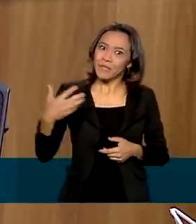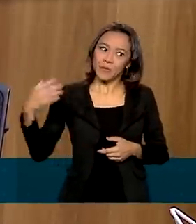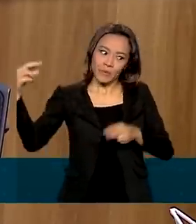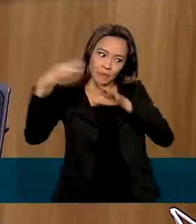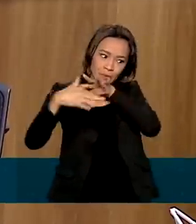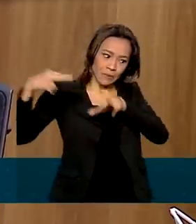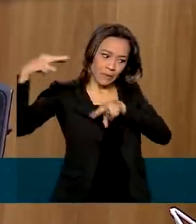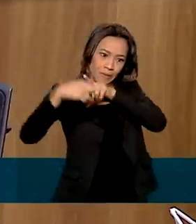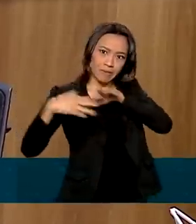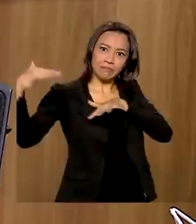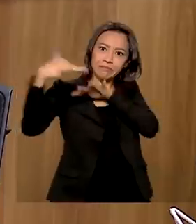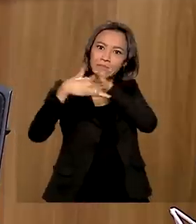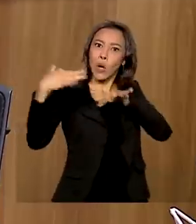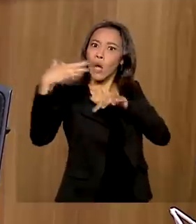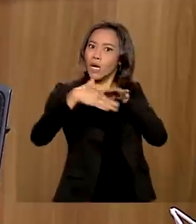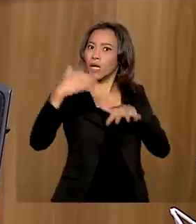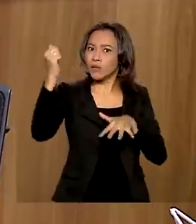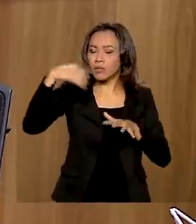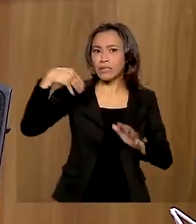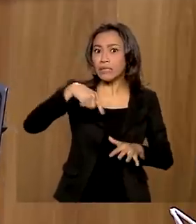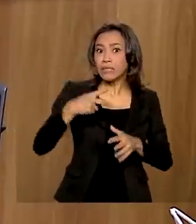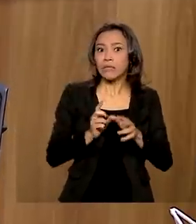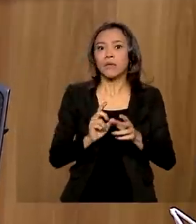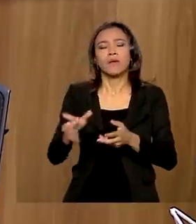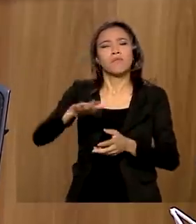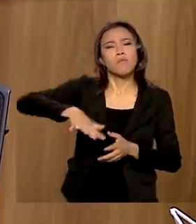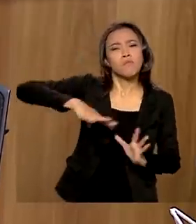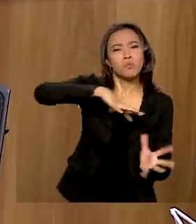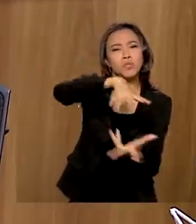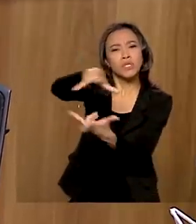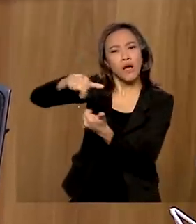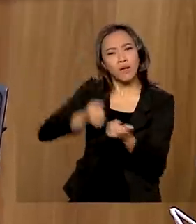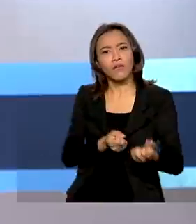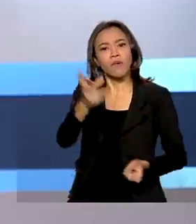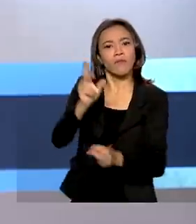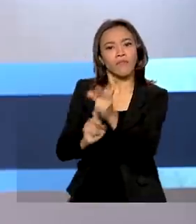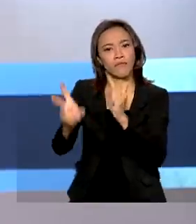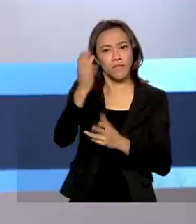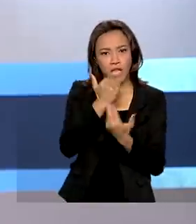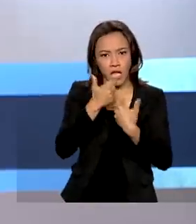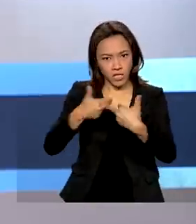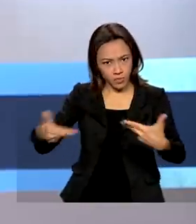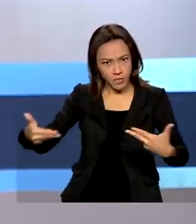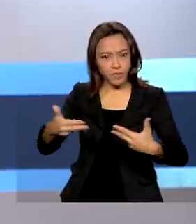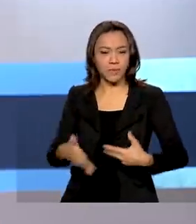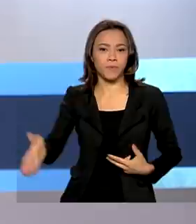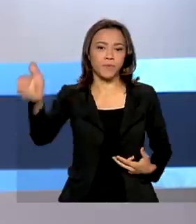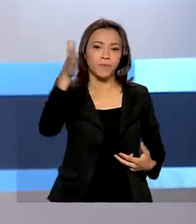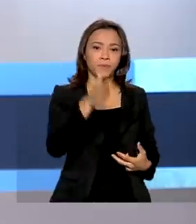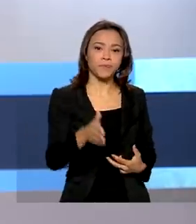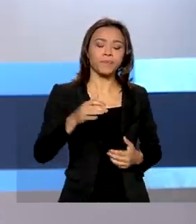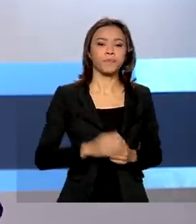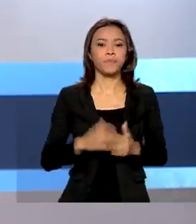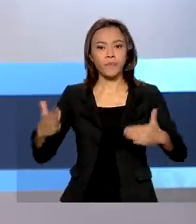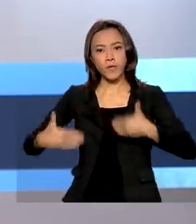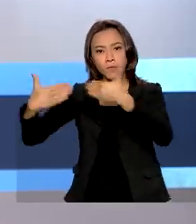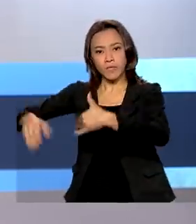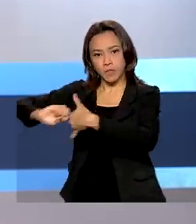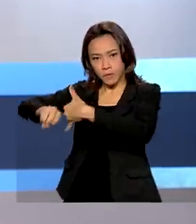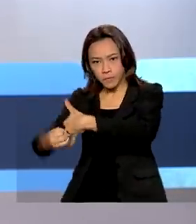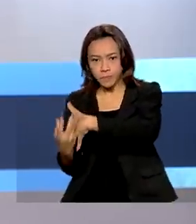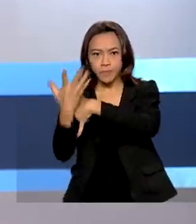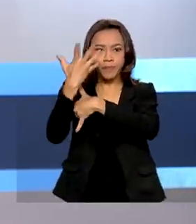para o Brasil nesse mercado mundial de exportação, por exemplo, de alimentos. E o Ministério do Meio Ambiente lançou o